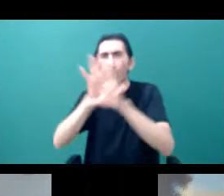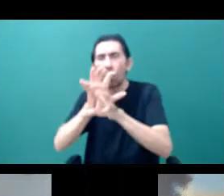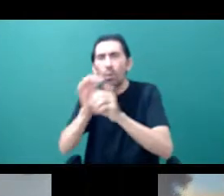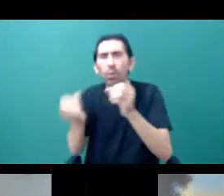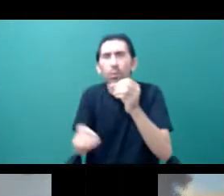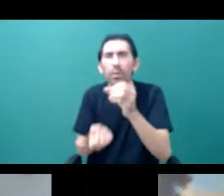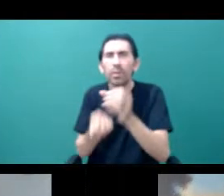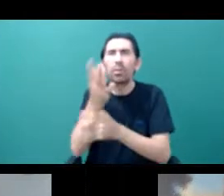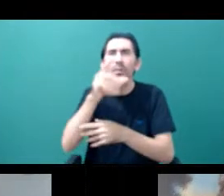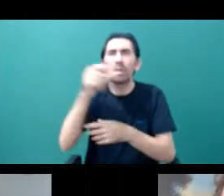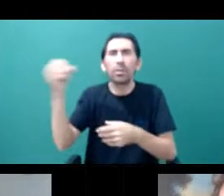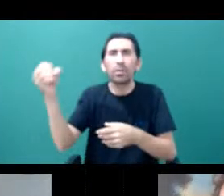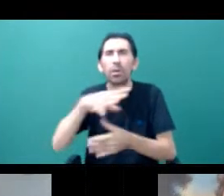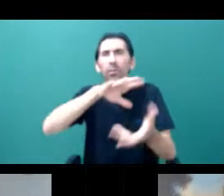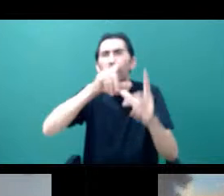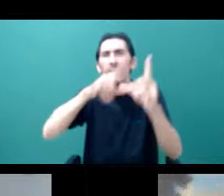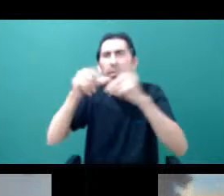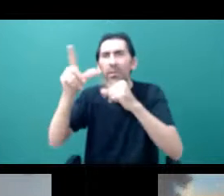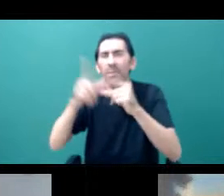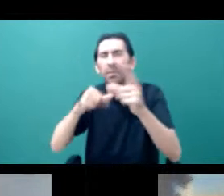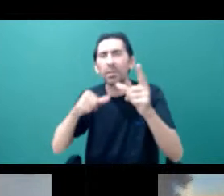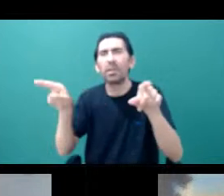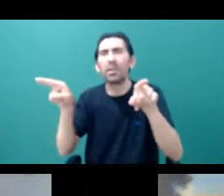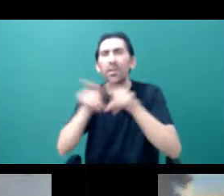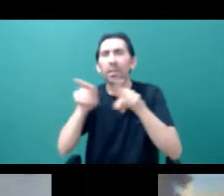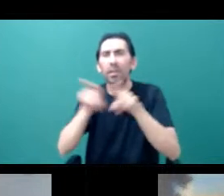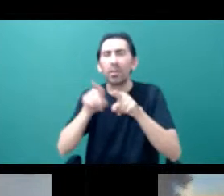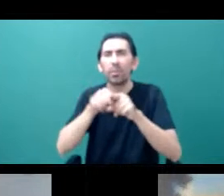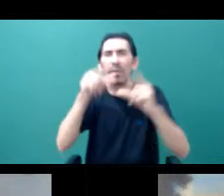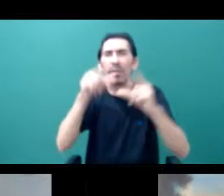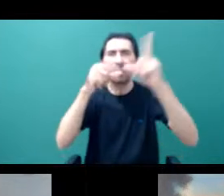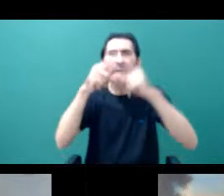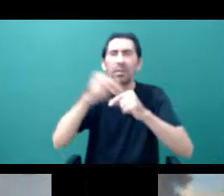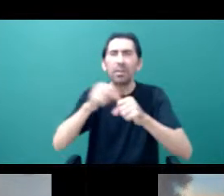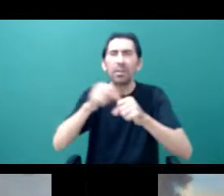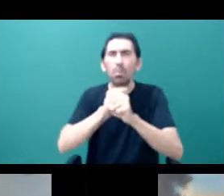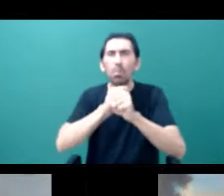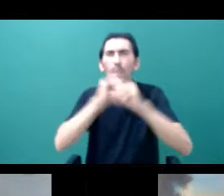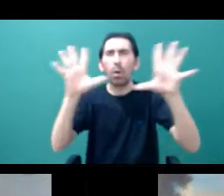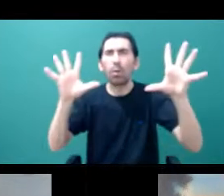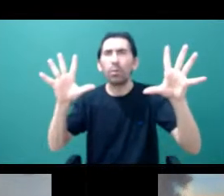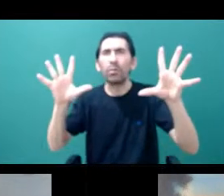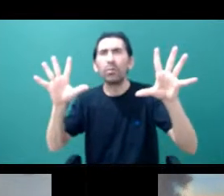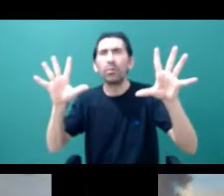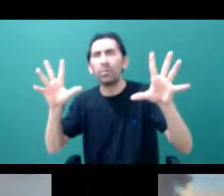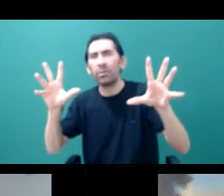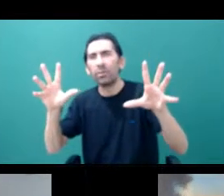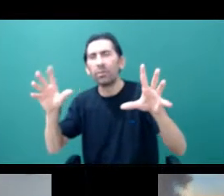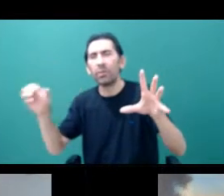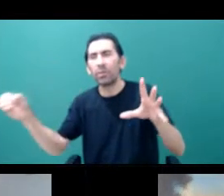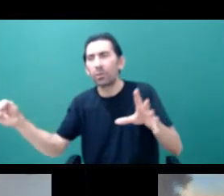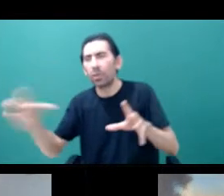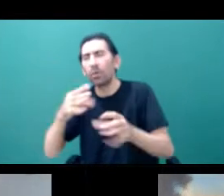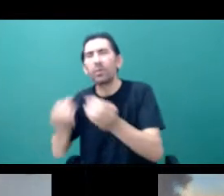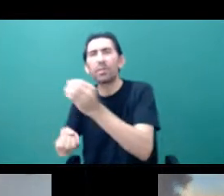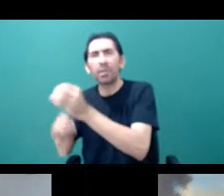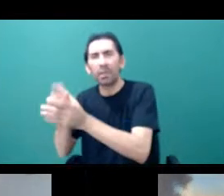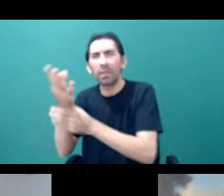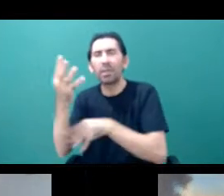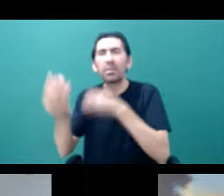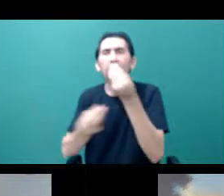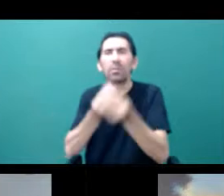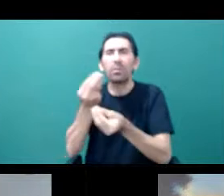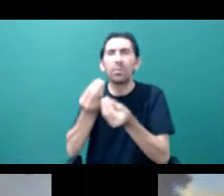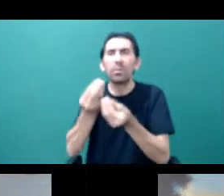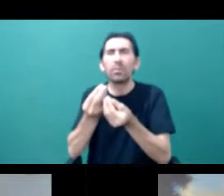estrelas, supernovas explodindo, enriquecendo o meio de metais, e esses metais é que vão ser